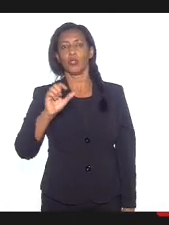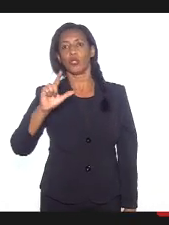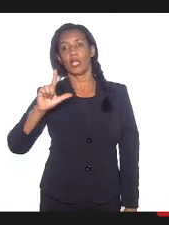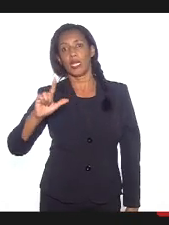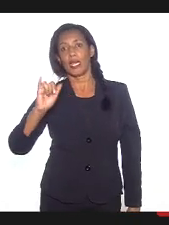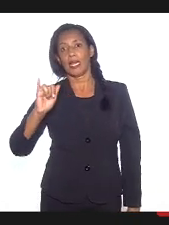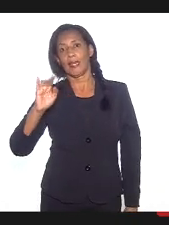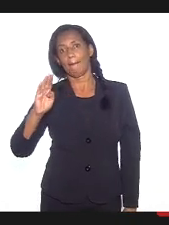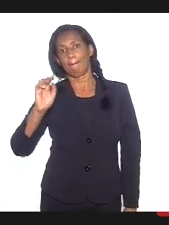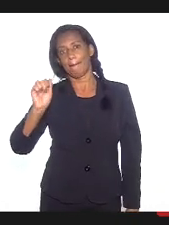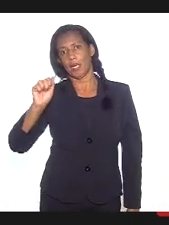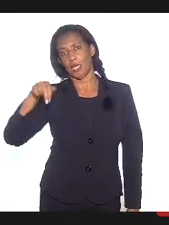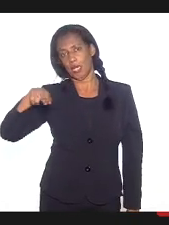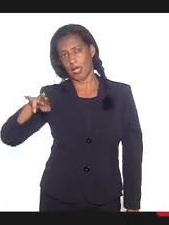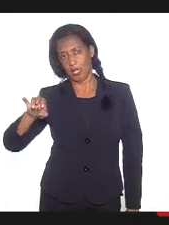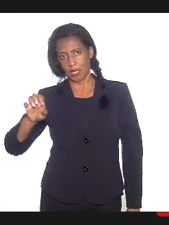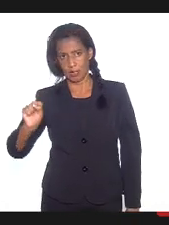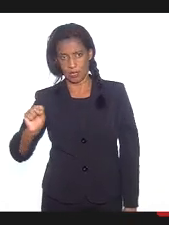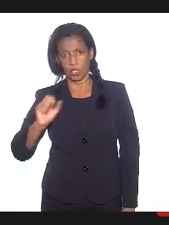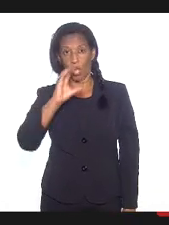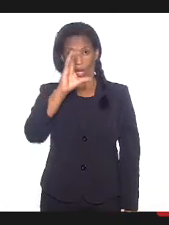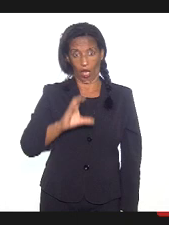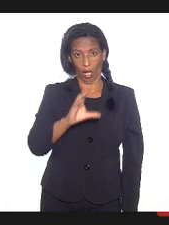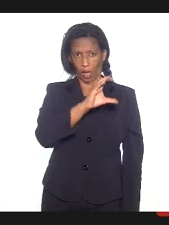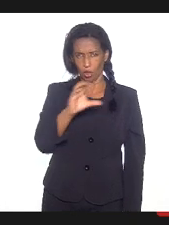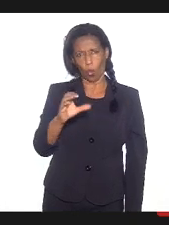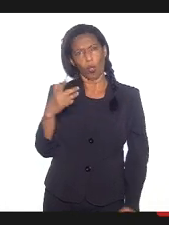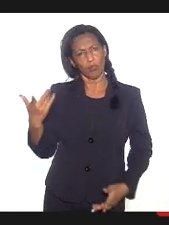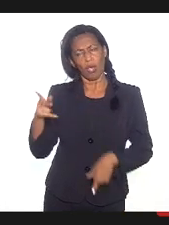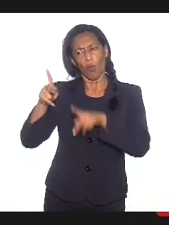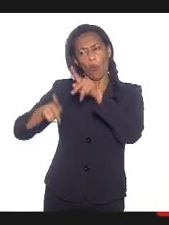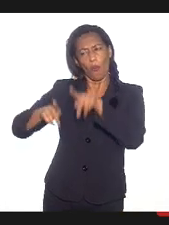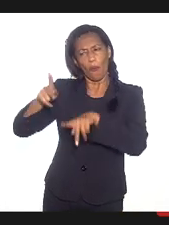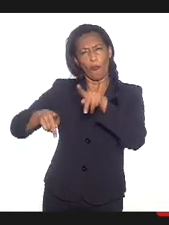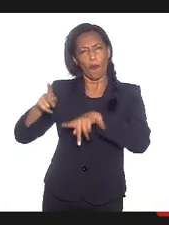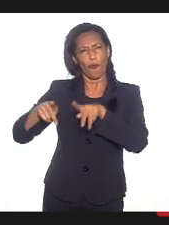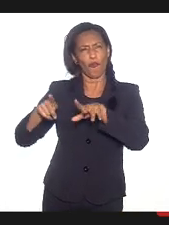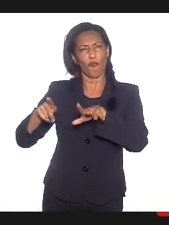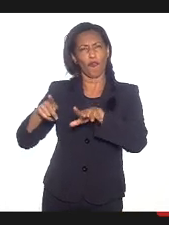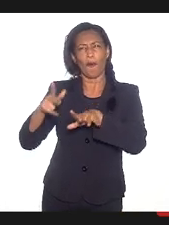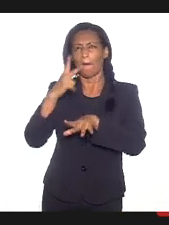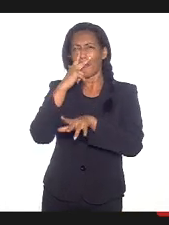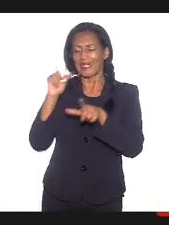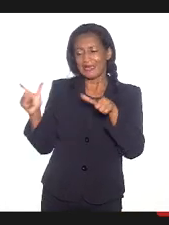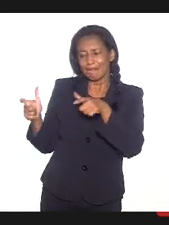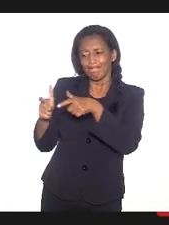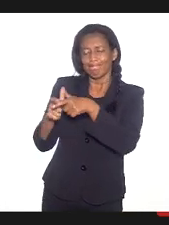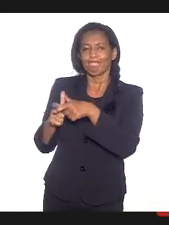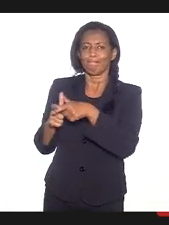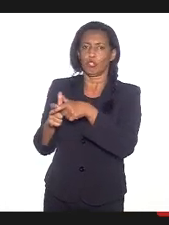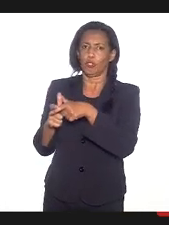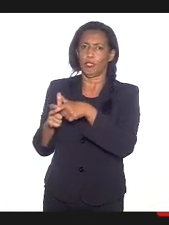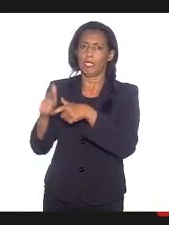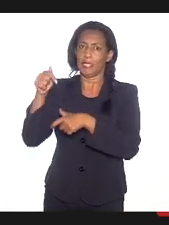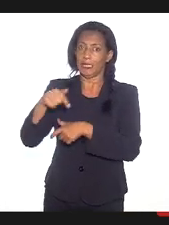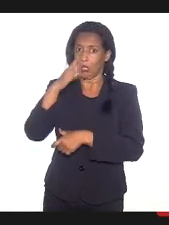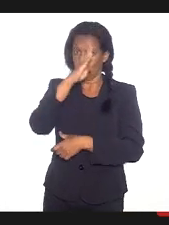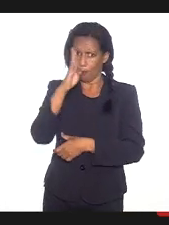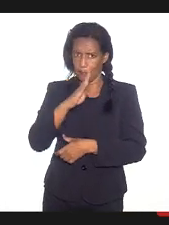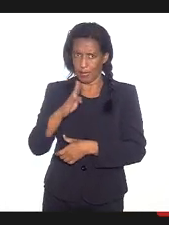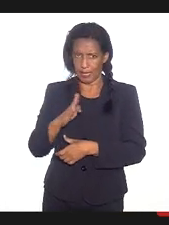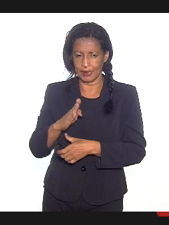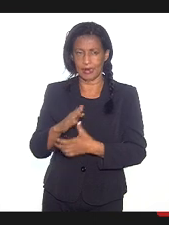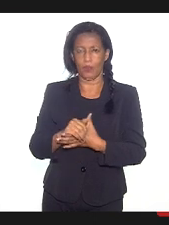católicos, e então com um povo que é acostumado a ser minoria não só aqui no Brasil, que nos acolheu muito bem